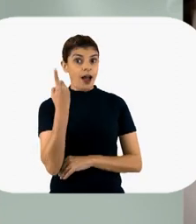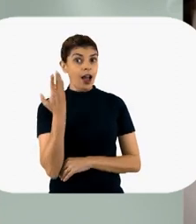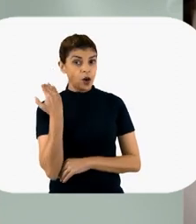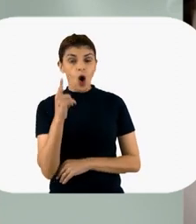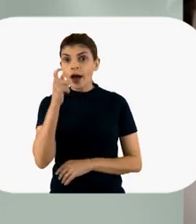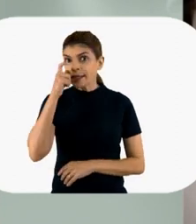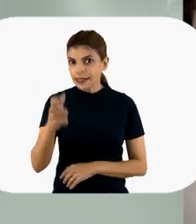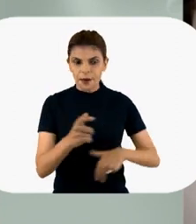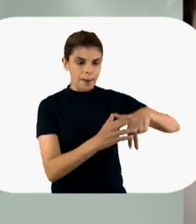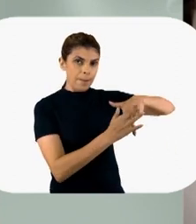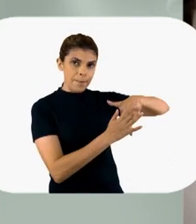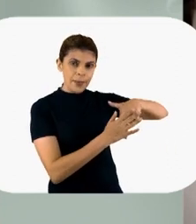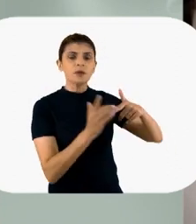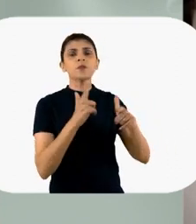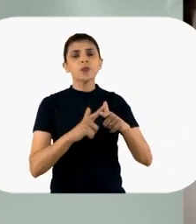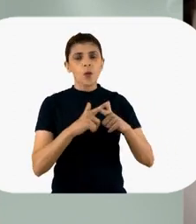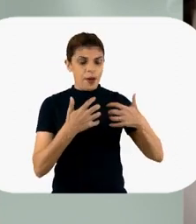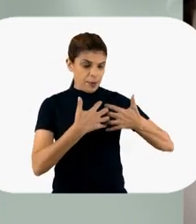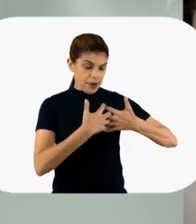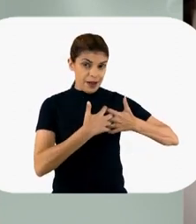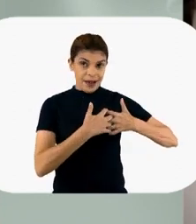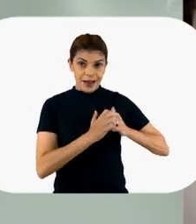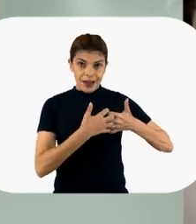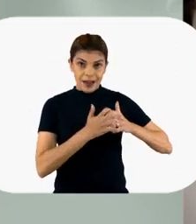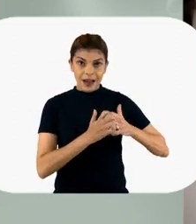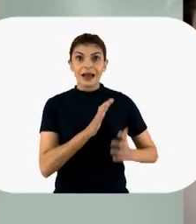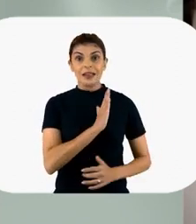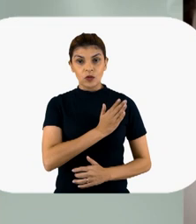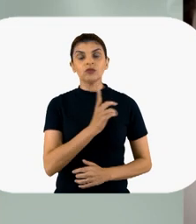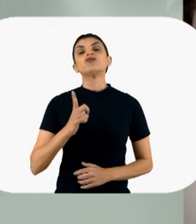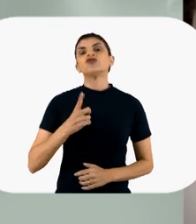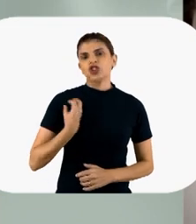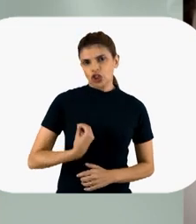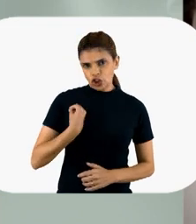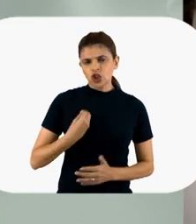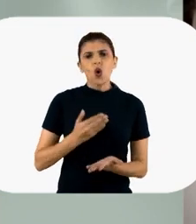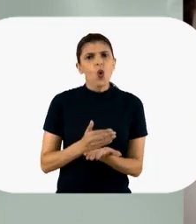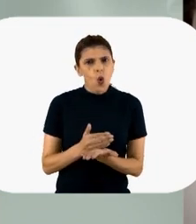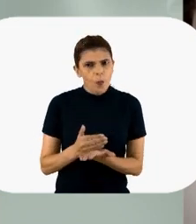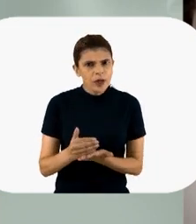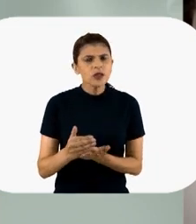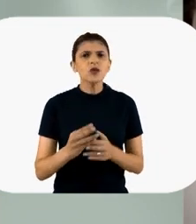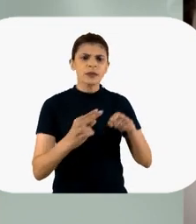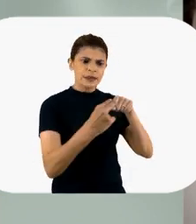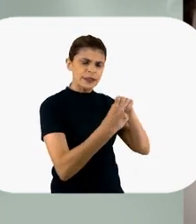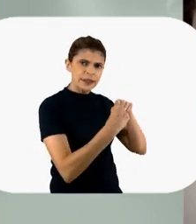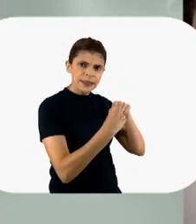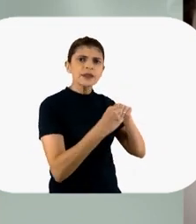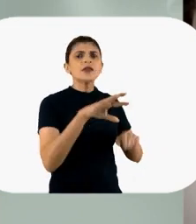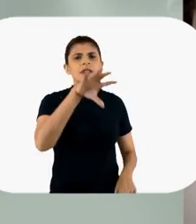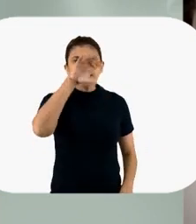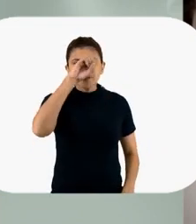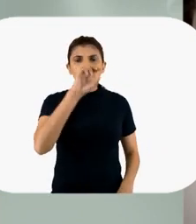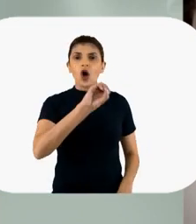teve um paciente, olha que interessante, o cara era cardiopata com FA, tomava, ele começou a entrar na insuficiência